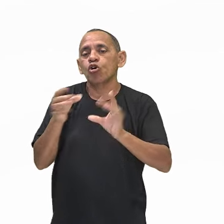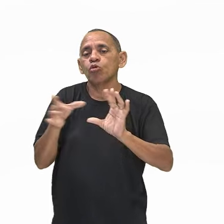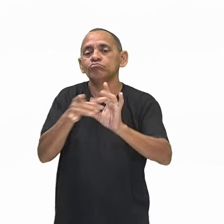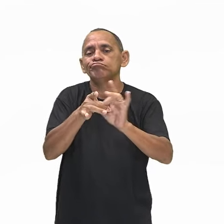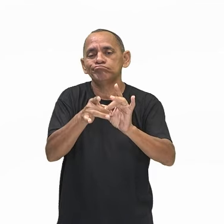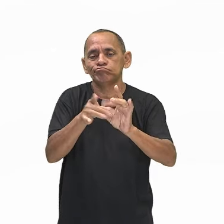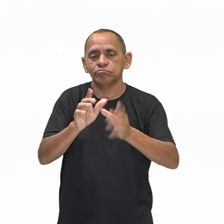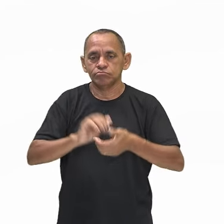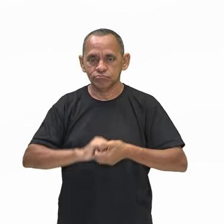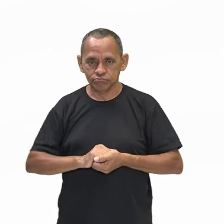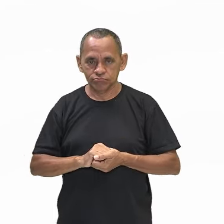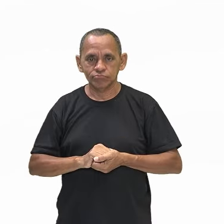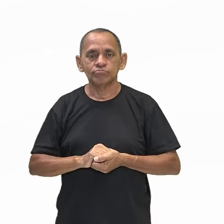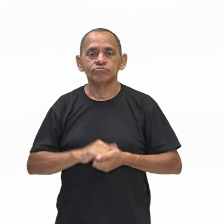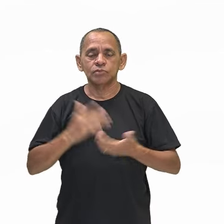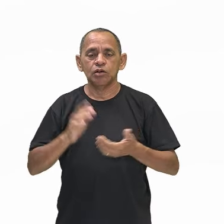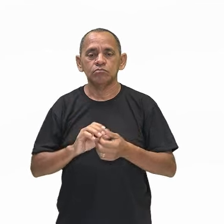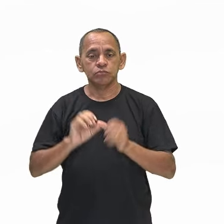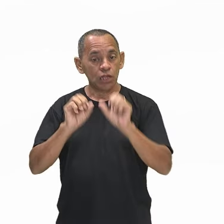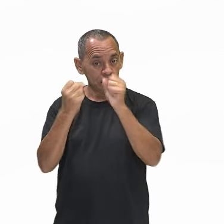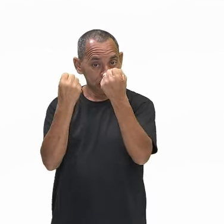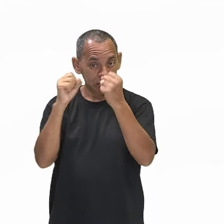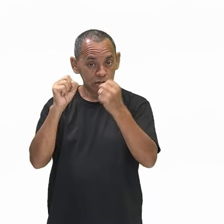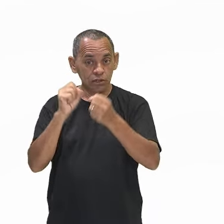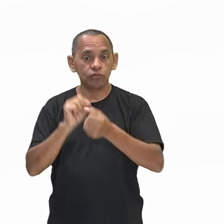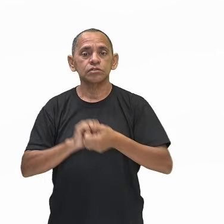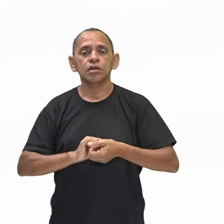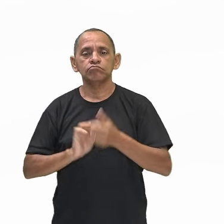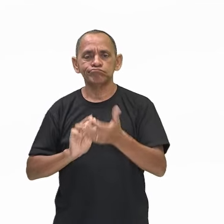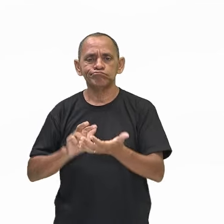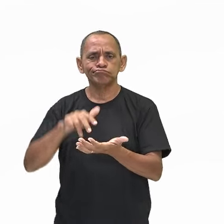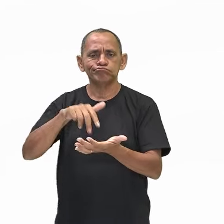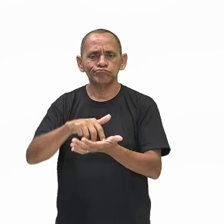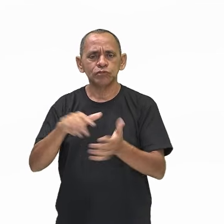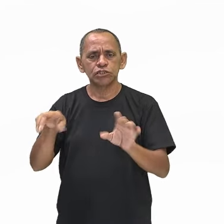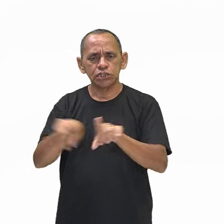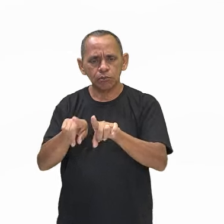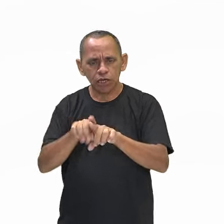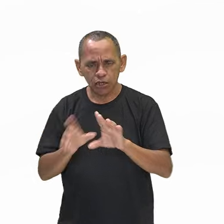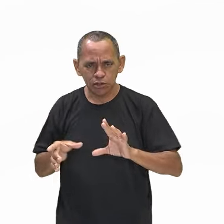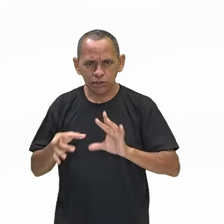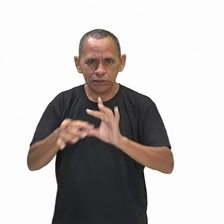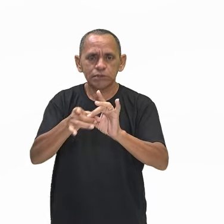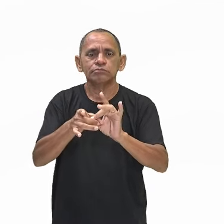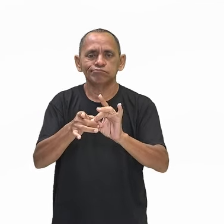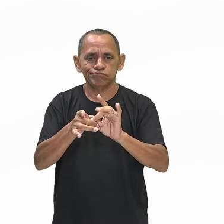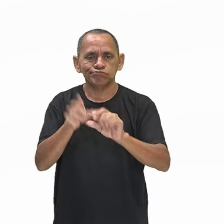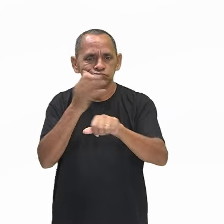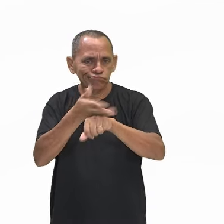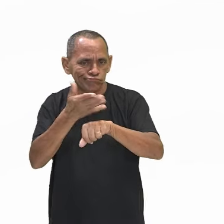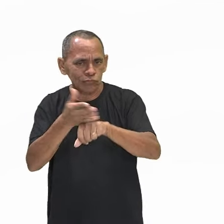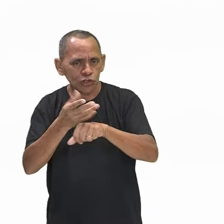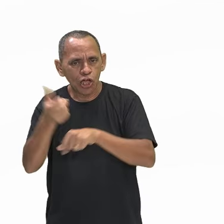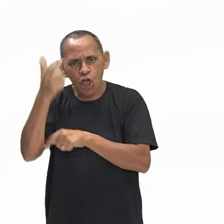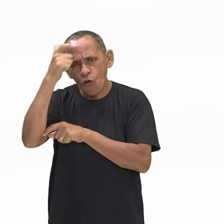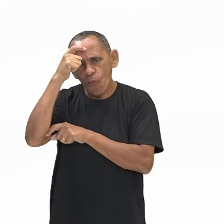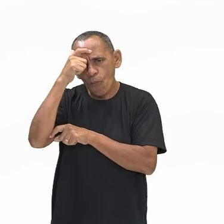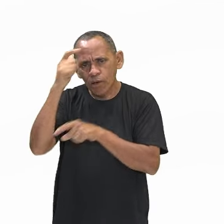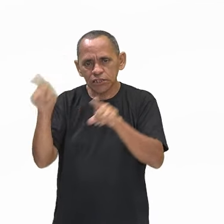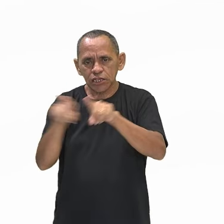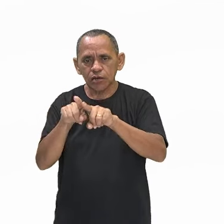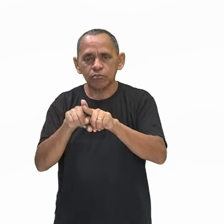incorpora nessa busca, possibilitando, através de sua prática consciente, a construção dessa